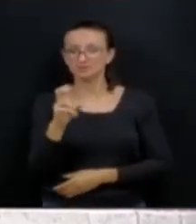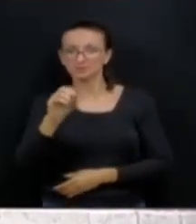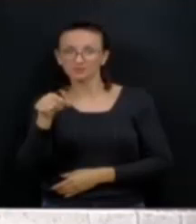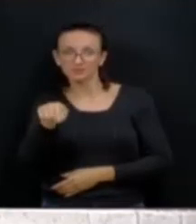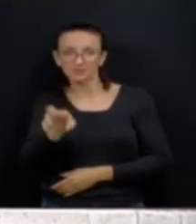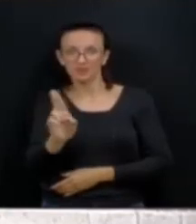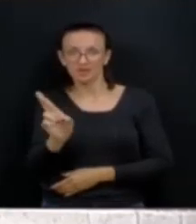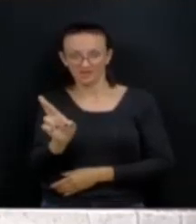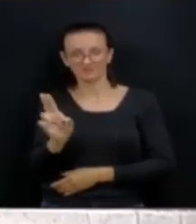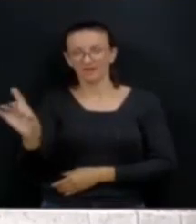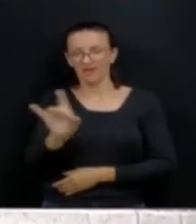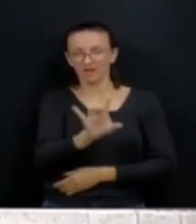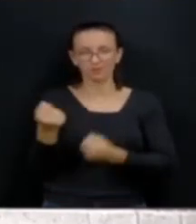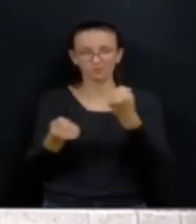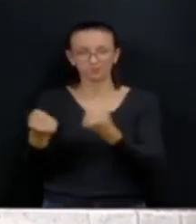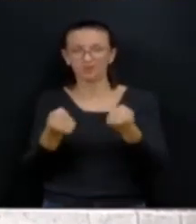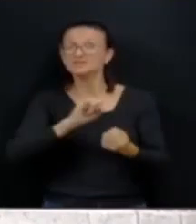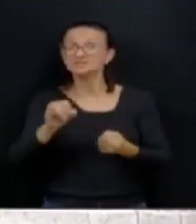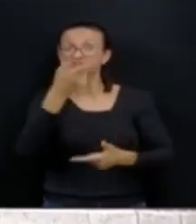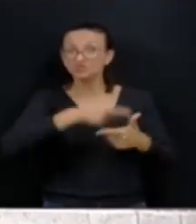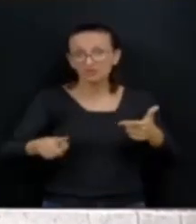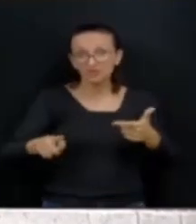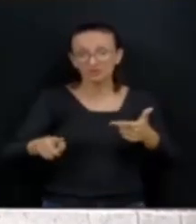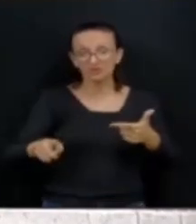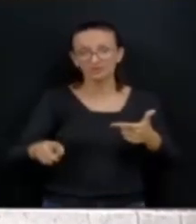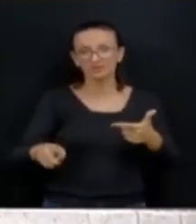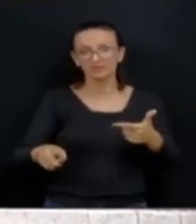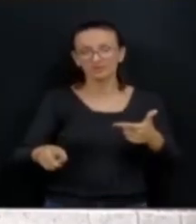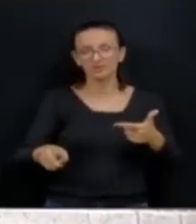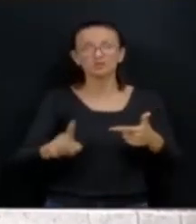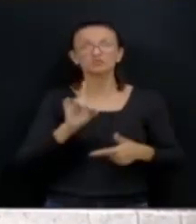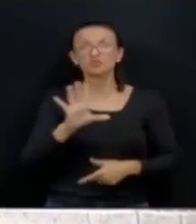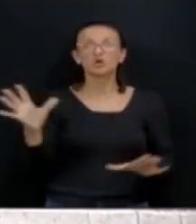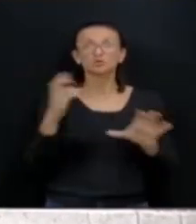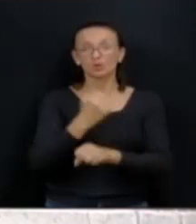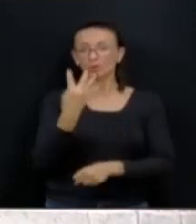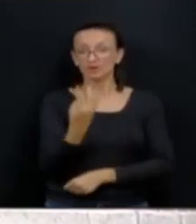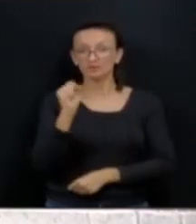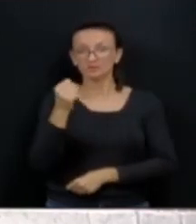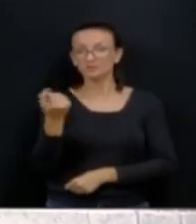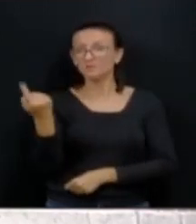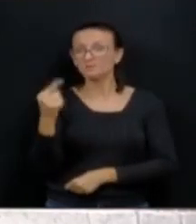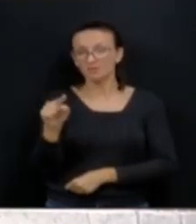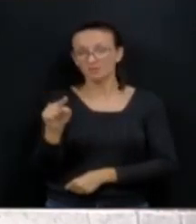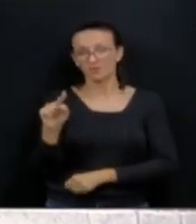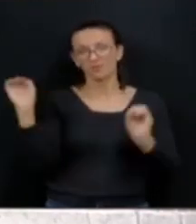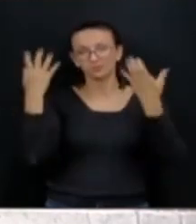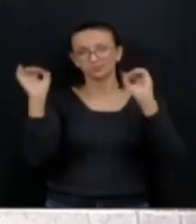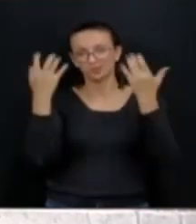pegar os 12 bilhões e dividir, deputada Amabel, pelos 250, dá só 48 mil ambulâncias para o Estado do Paraná.